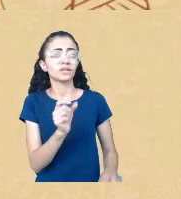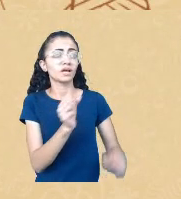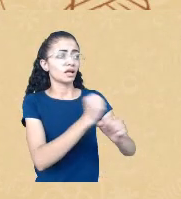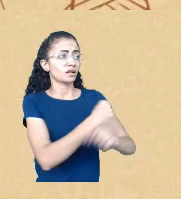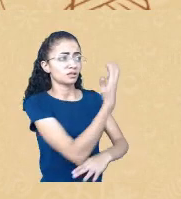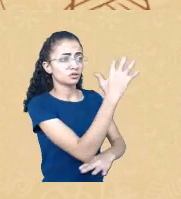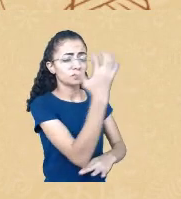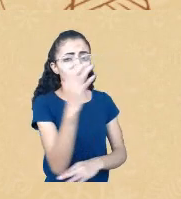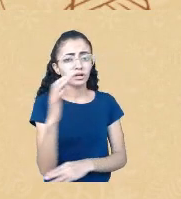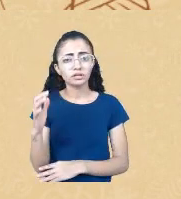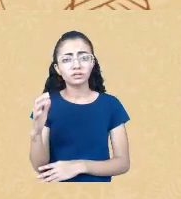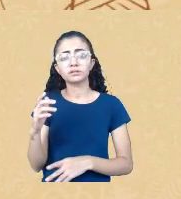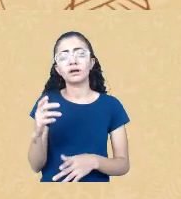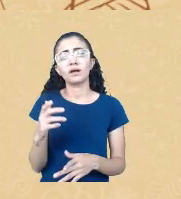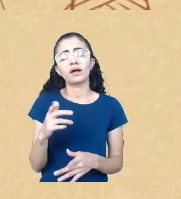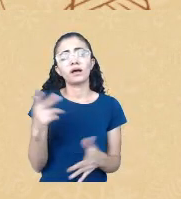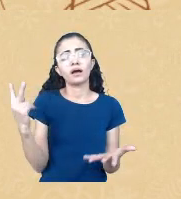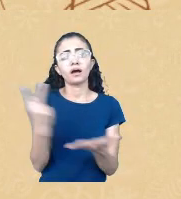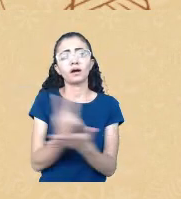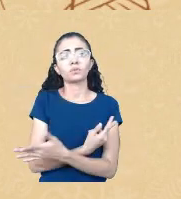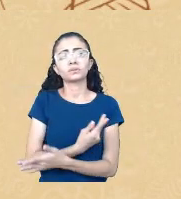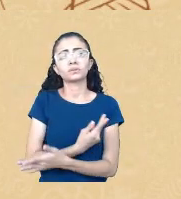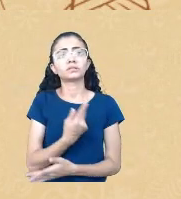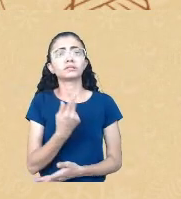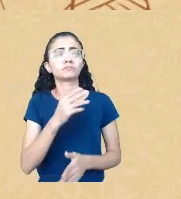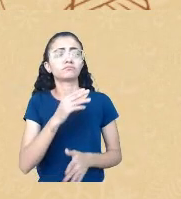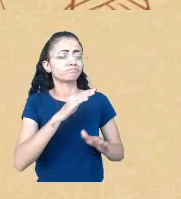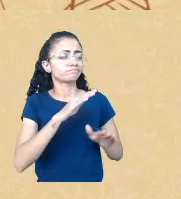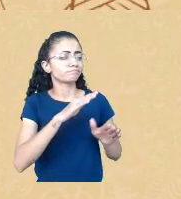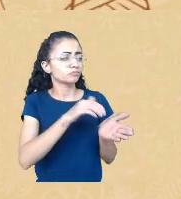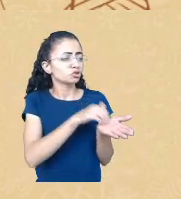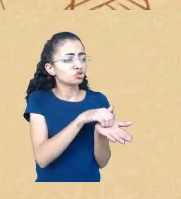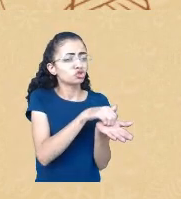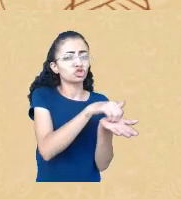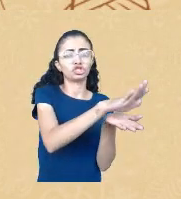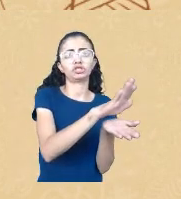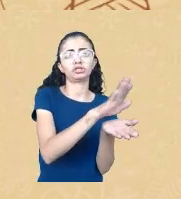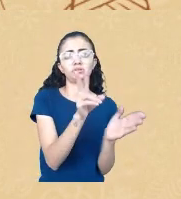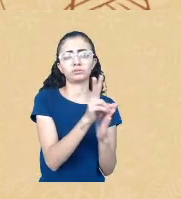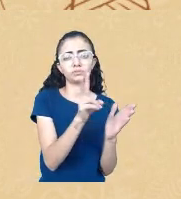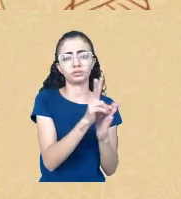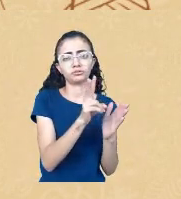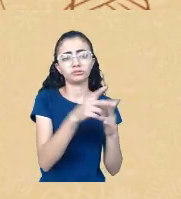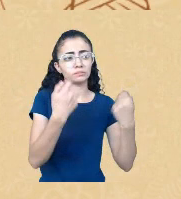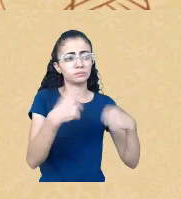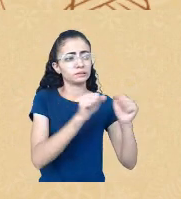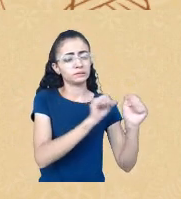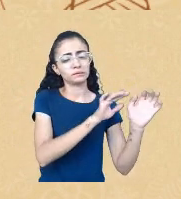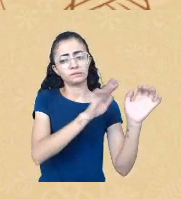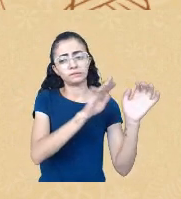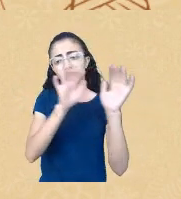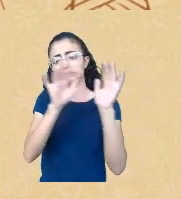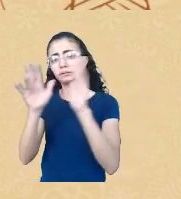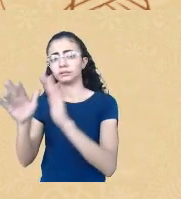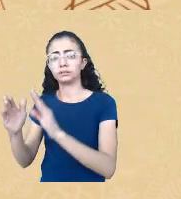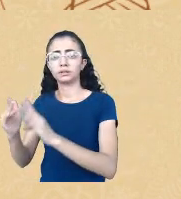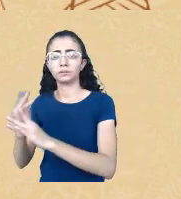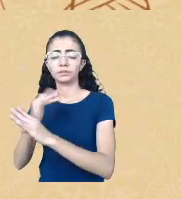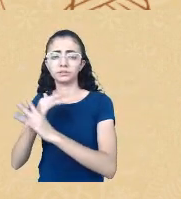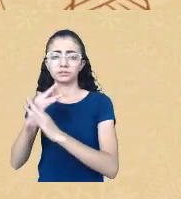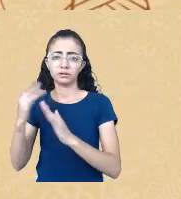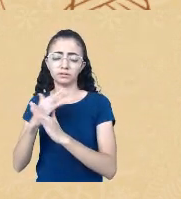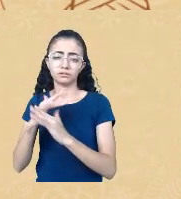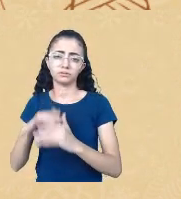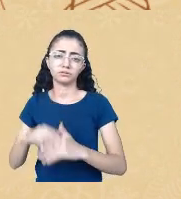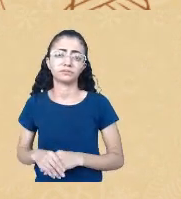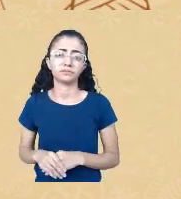nelas em condições extremamente precárias, né. Então, vou dar um exemplo que é pessoal, mas é coletivo, né, também, de que eu